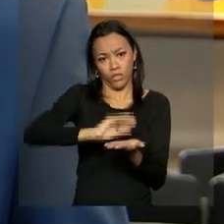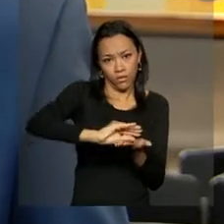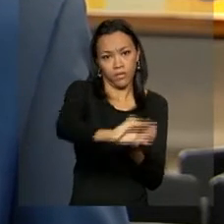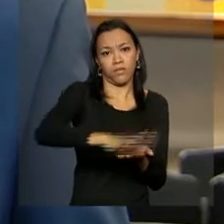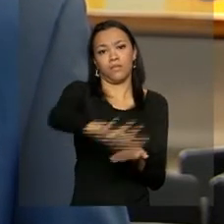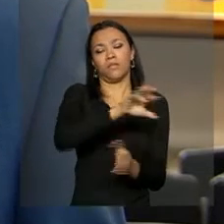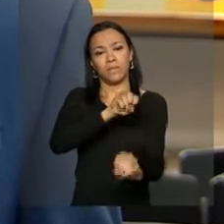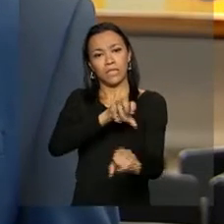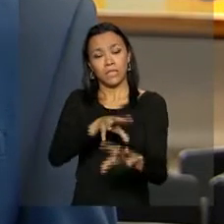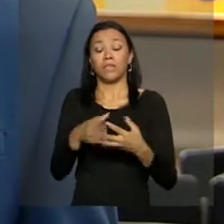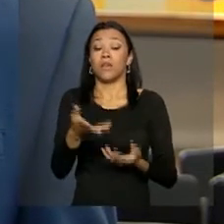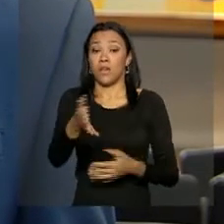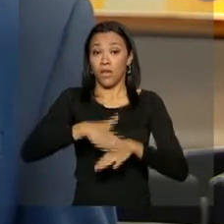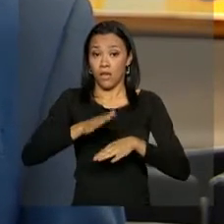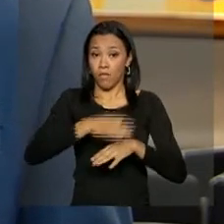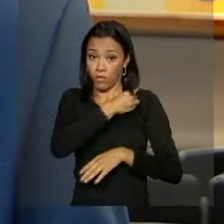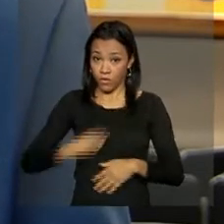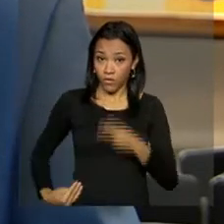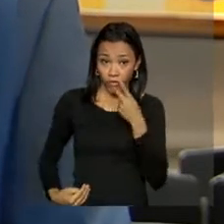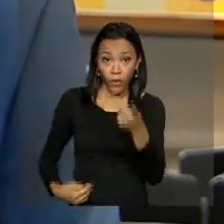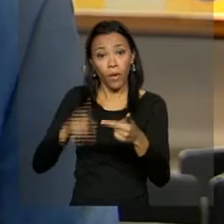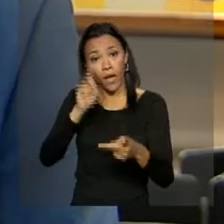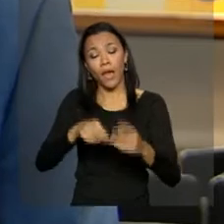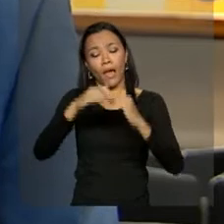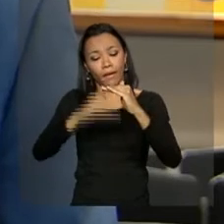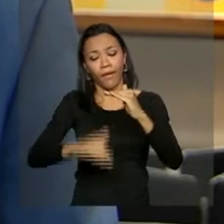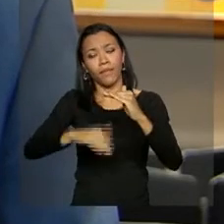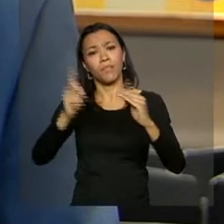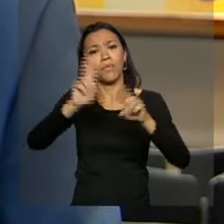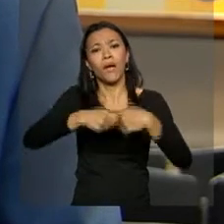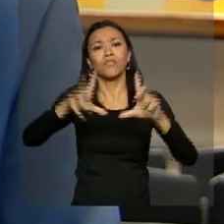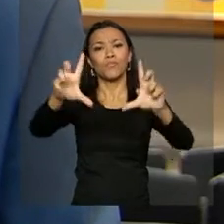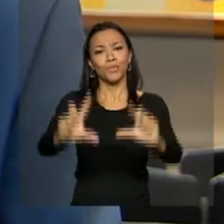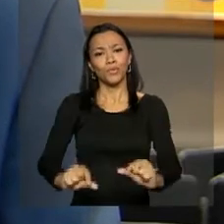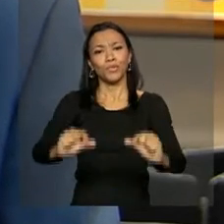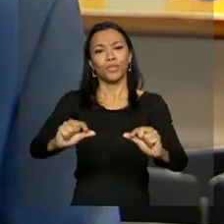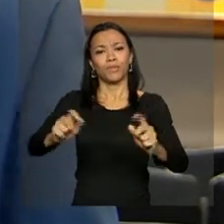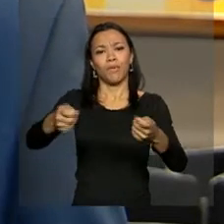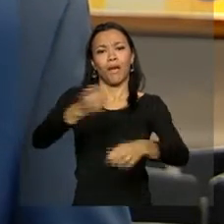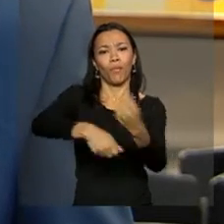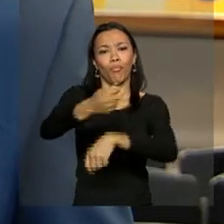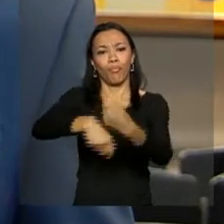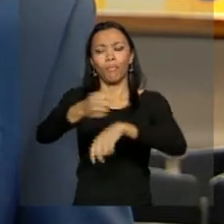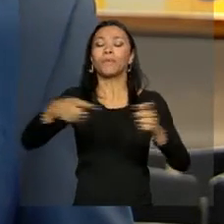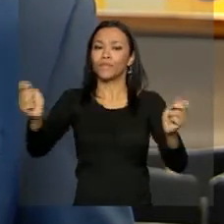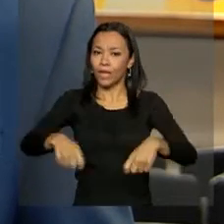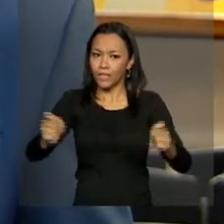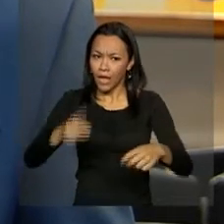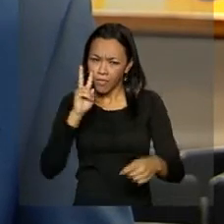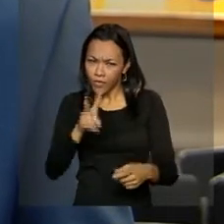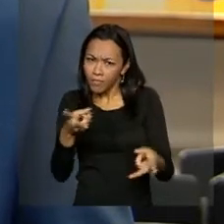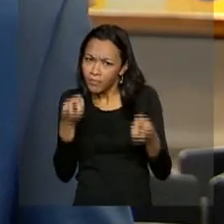Barbosa explicou que a queda na arrecadação é reflexo da baixa na atividade econômica, mas ele também disse que já é possível ver